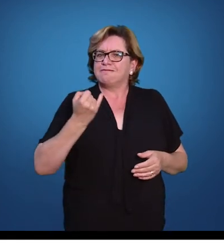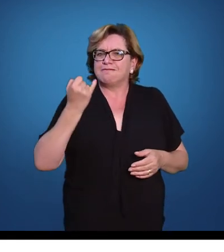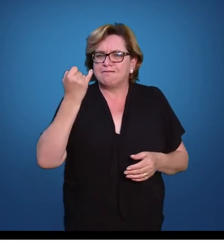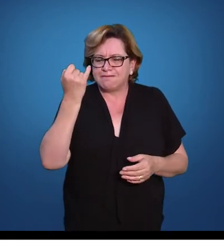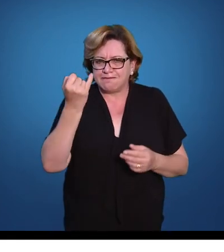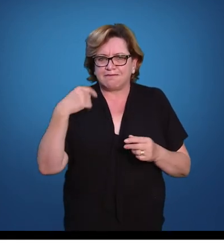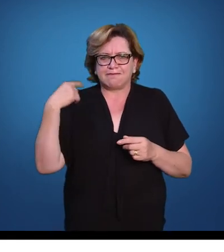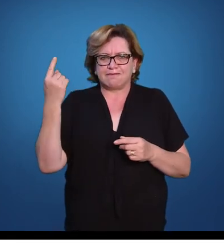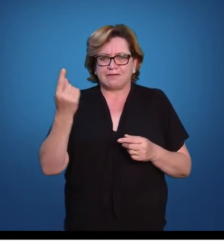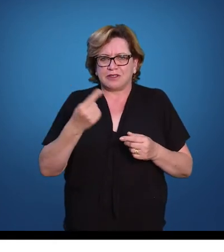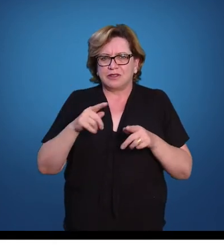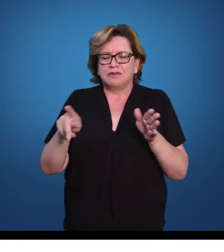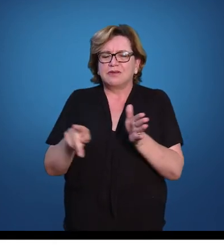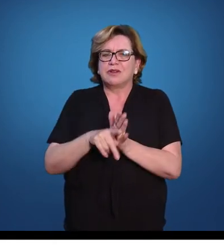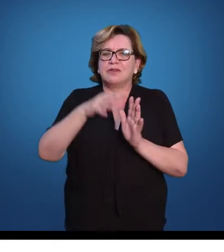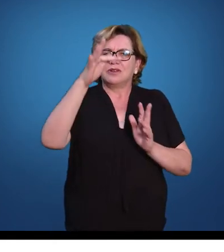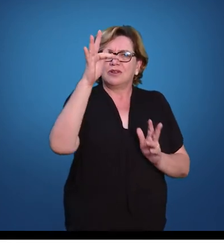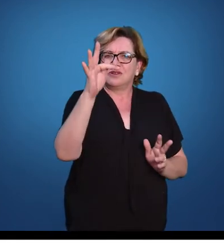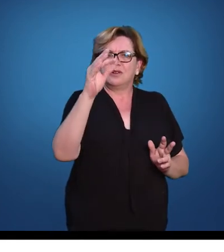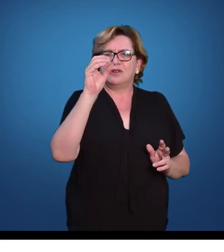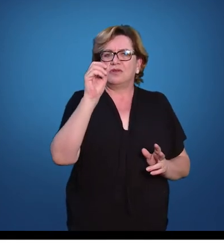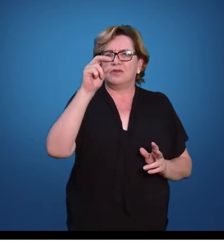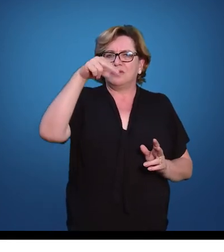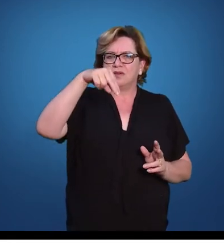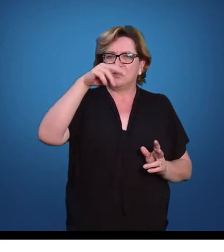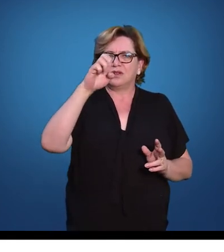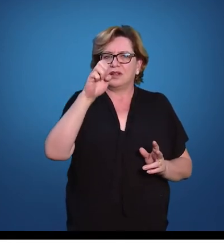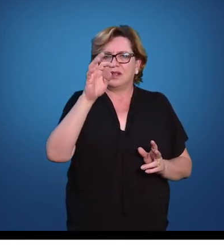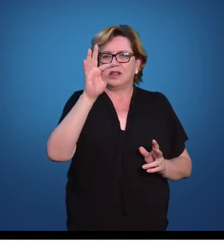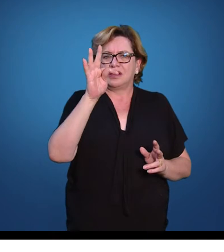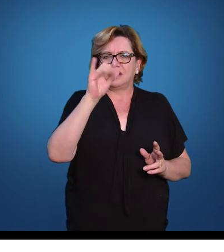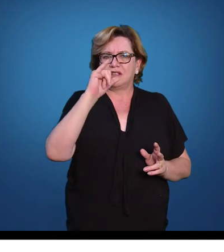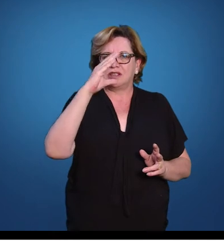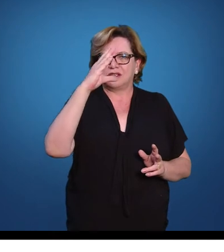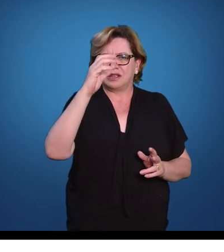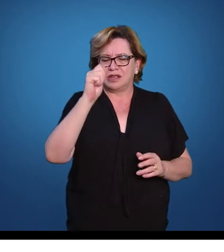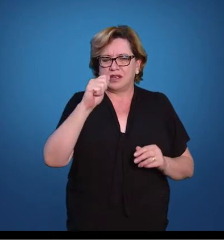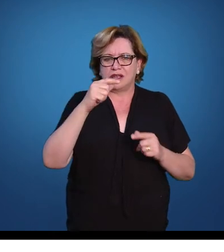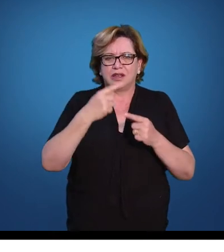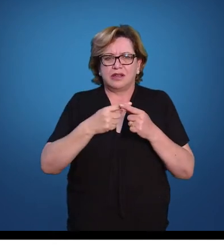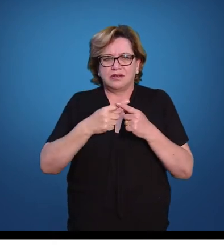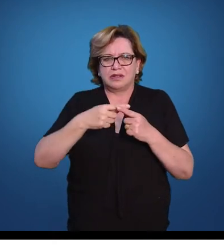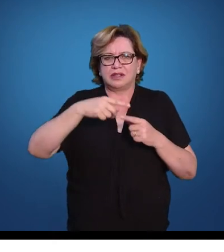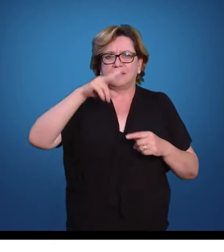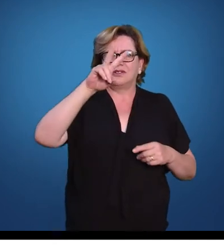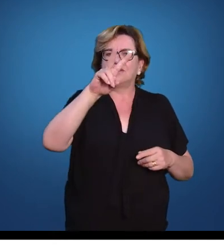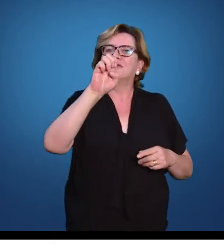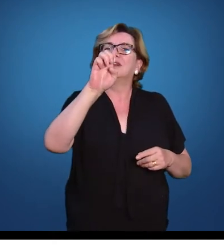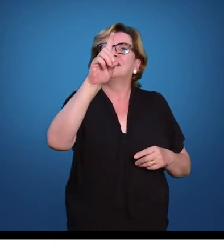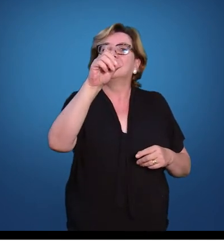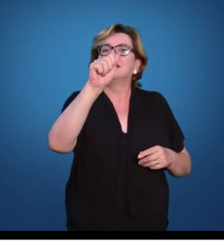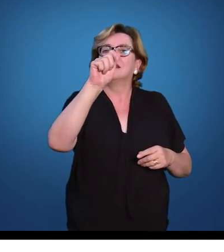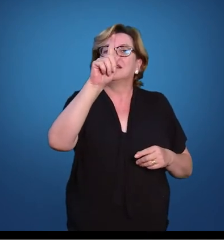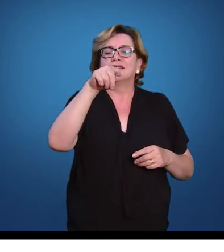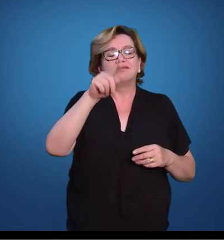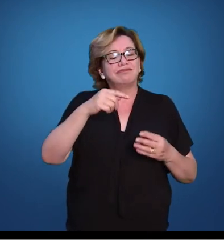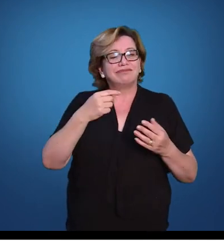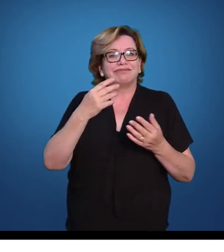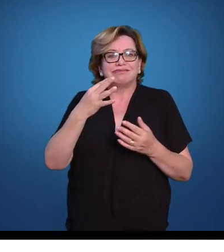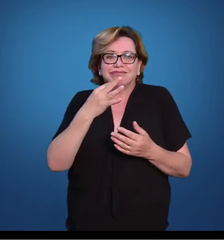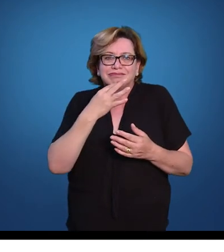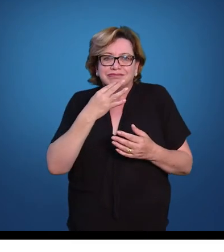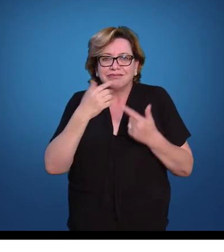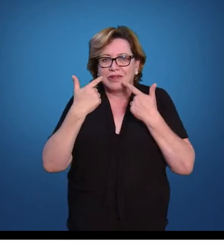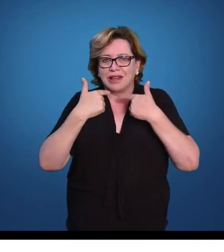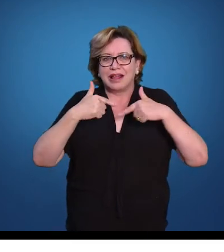principalmente à fonética, porque os Vedas, mais precisamente o sânscrito, era conhecido como